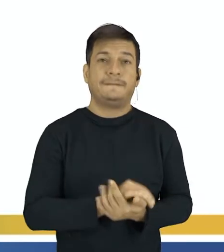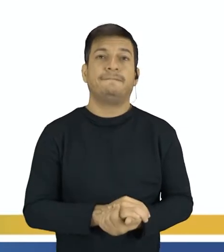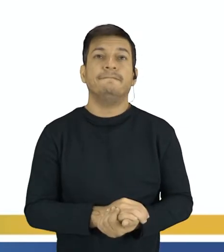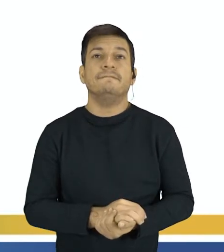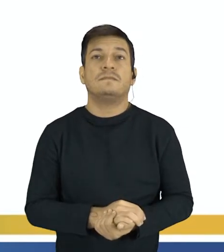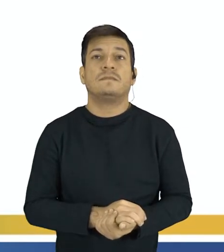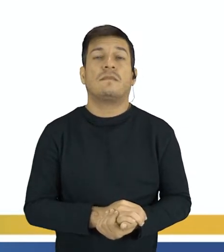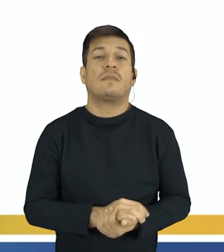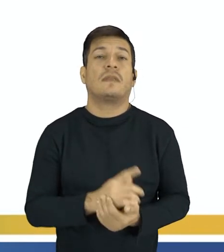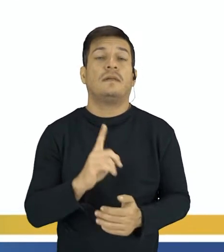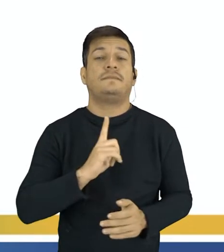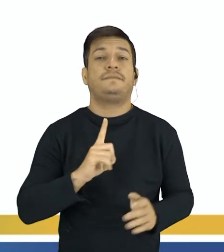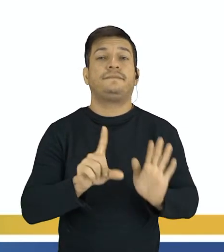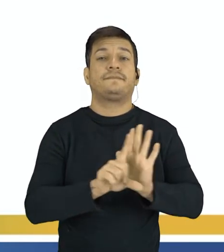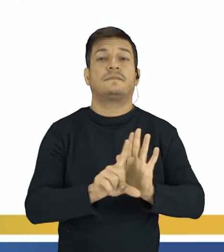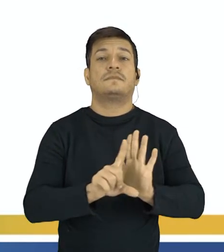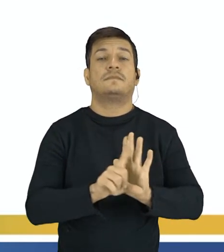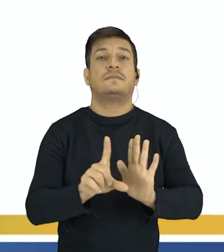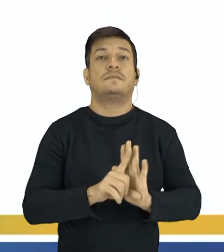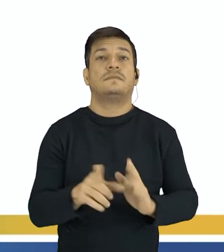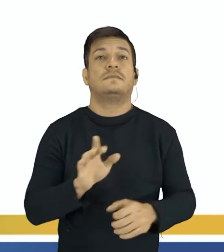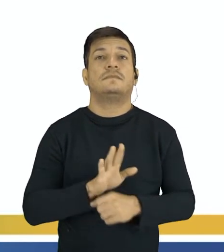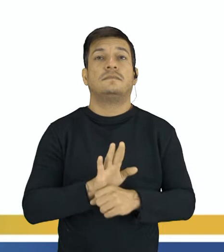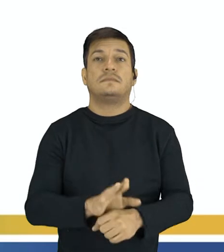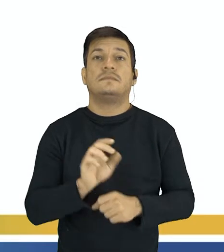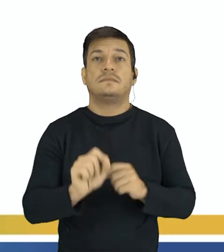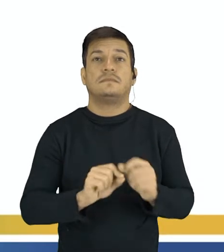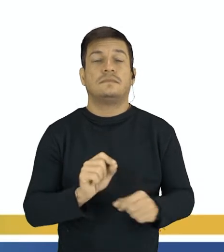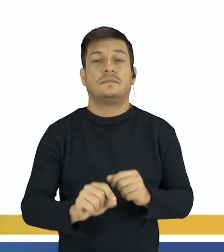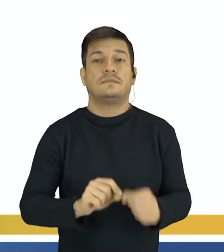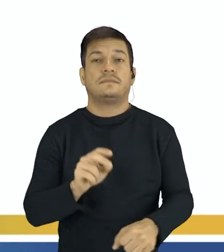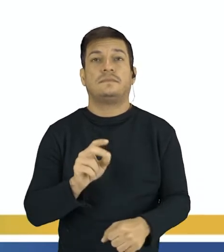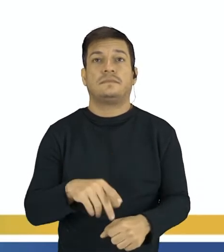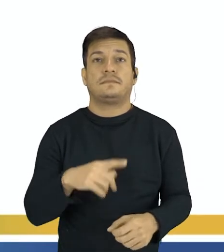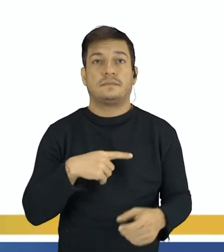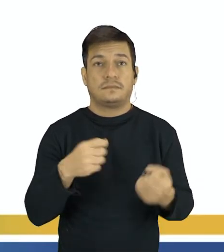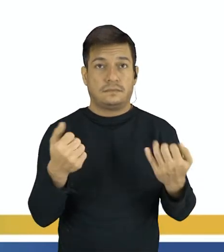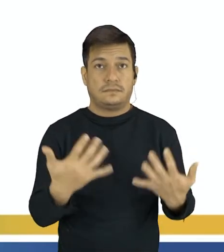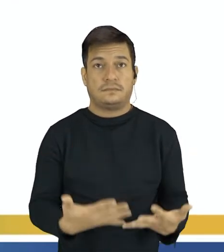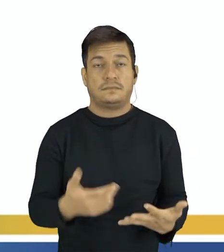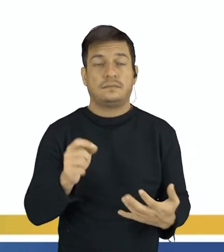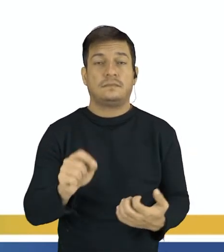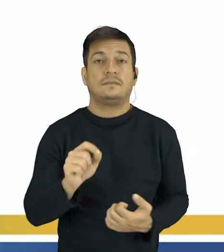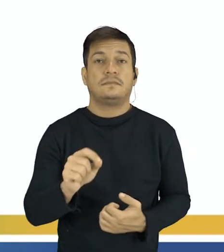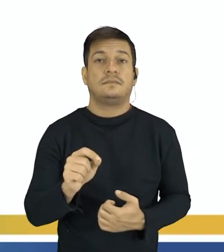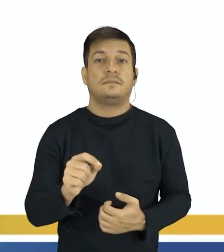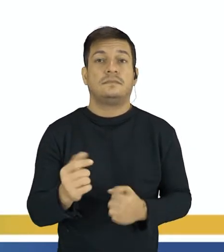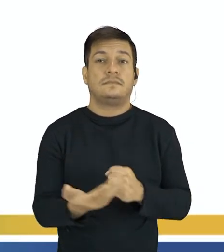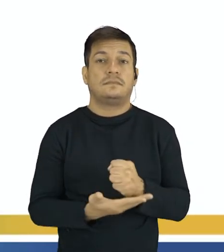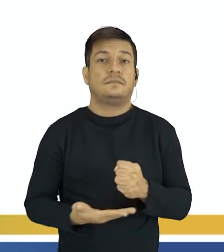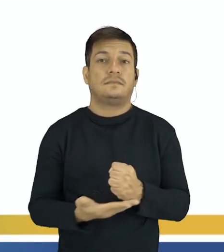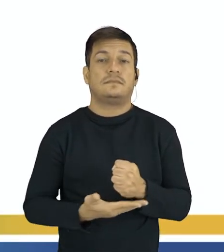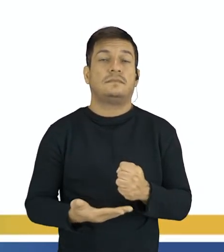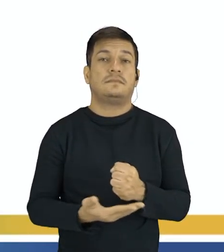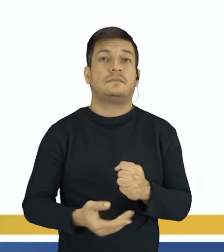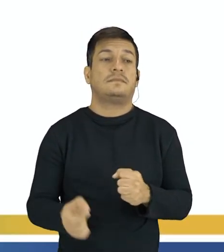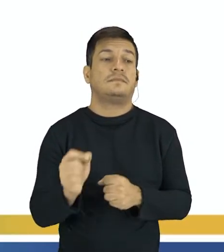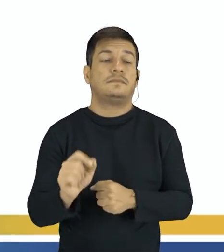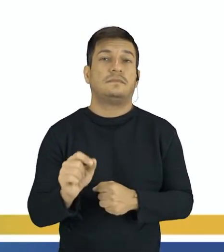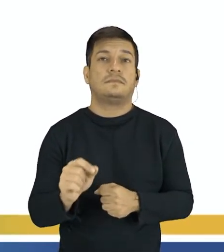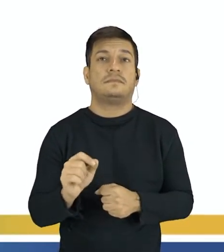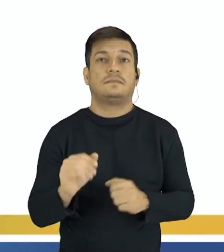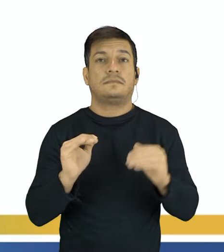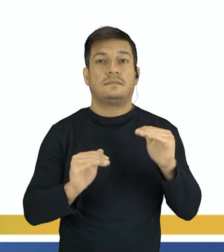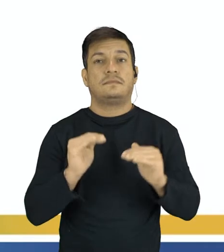E existem leis que ajudam a determinar, elas dão embasamento para esse